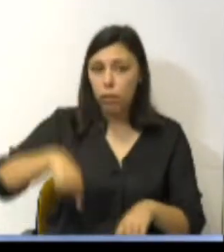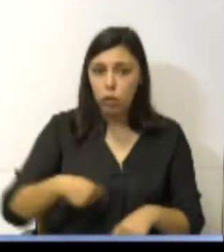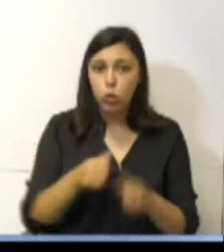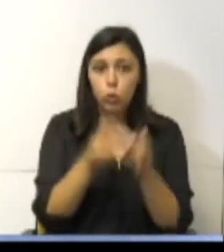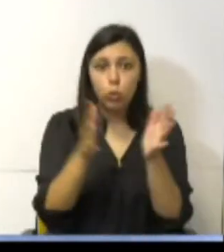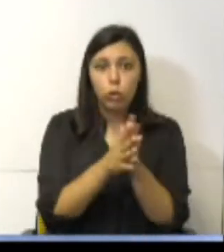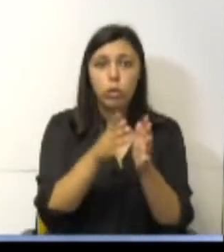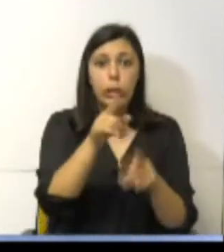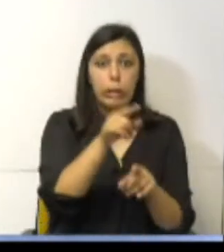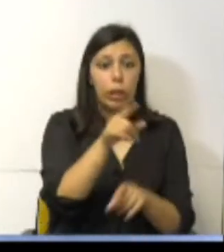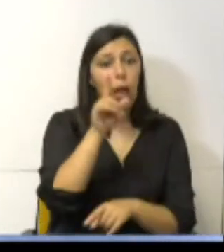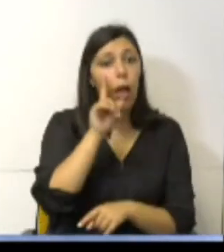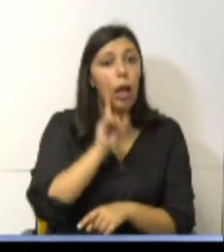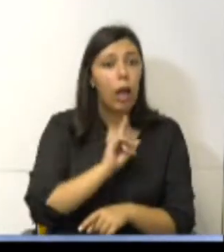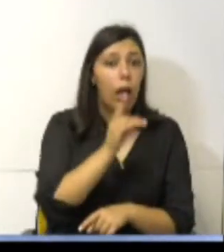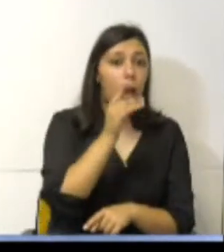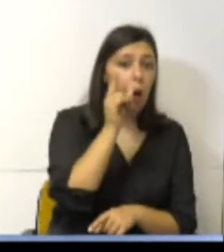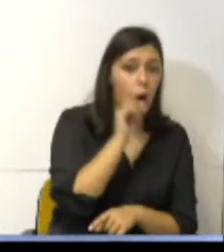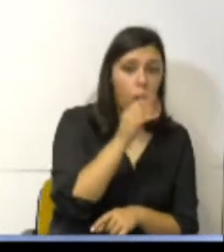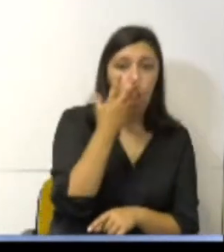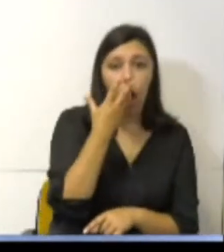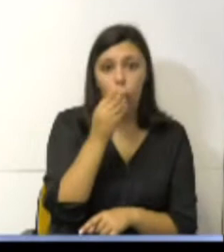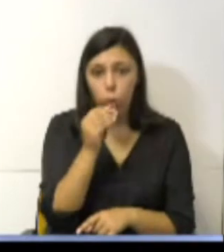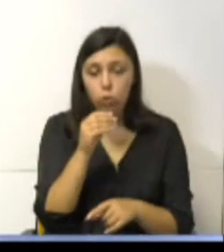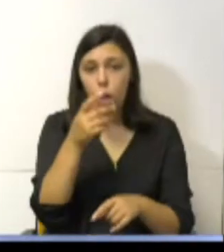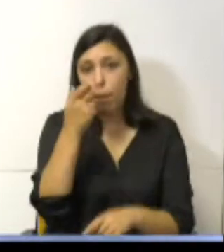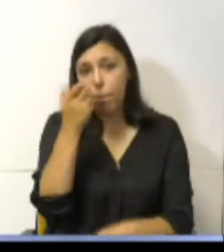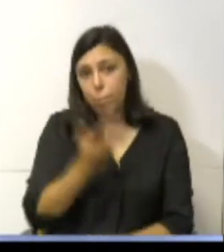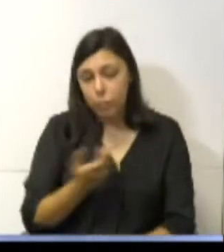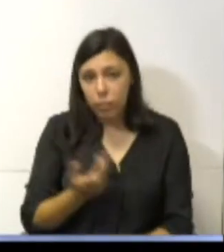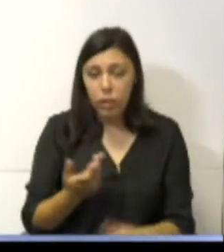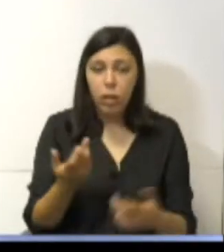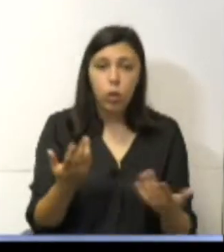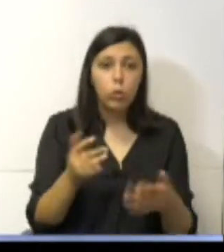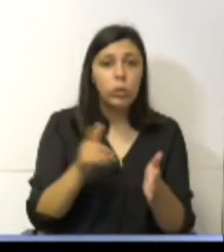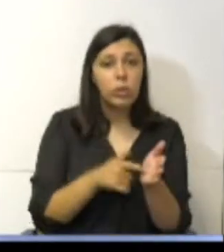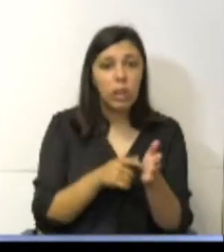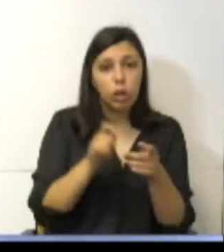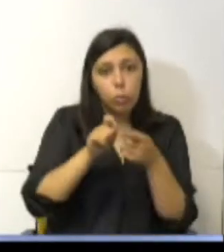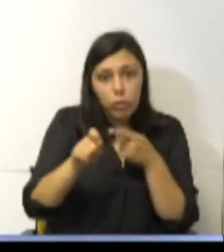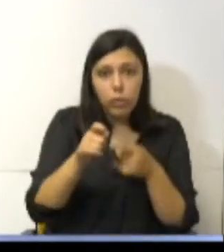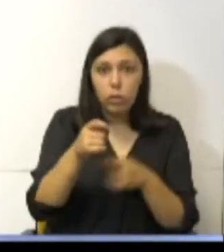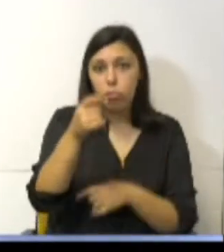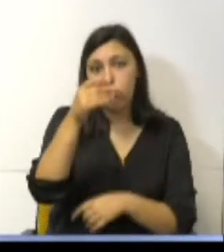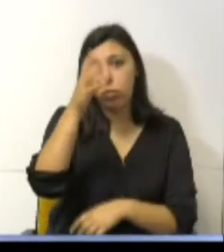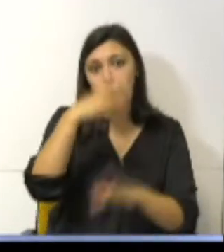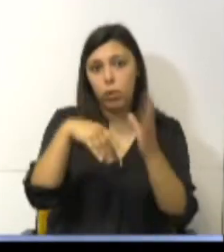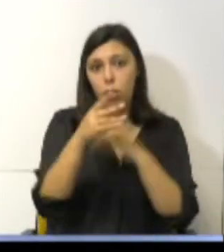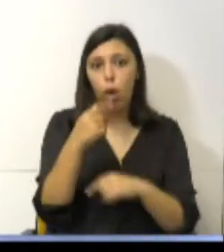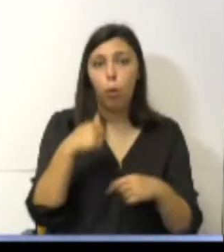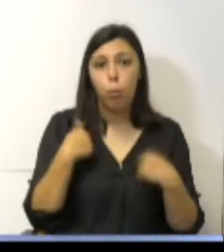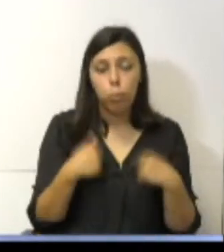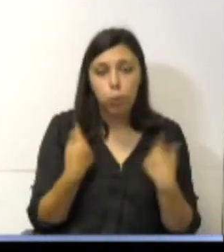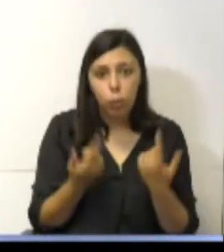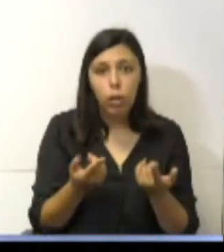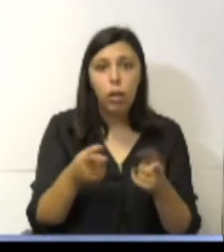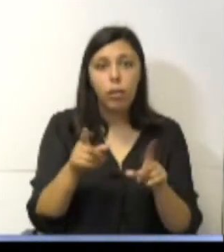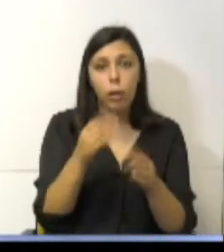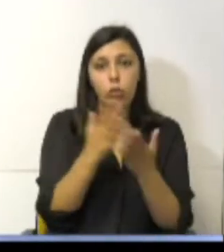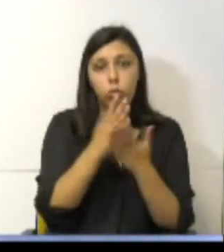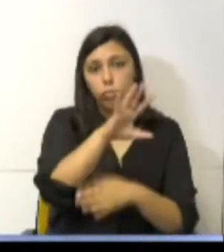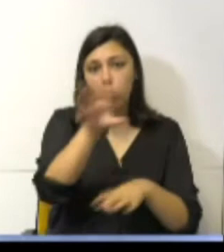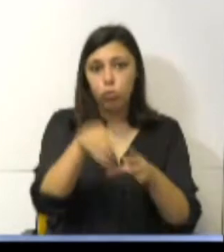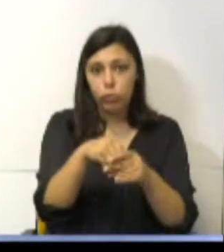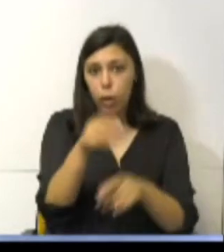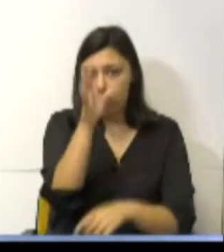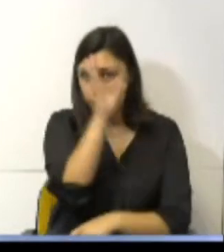e aquelas alunas mais frágeis, com necessidades mais específicas no âmbito das suas aprendizagens, e a escola, inclusive, como o Sr. Secretário sabe